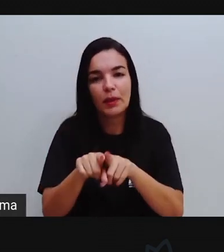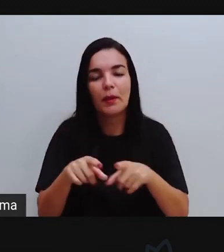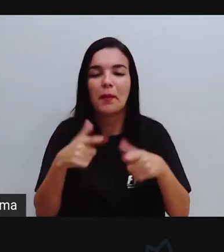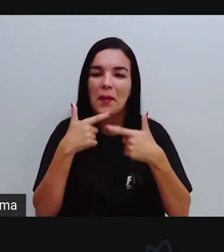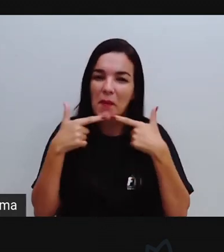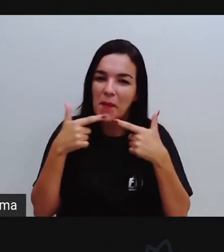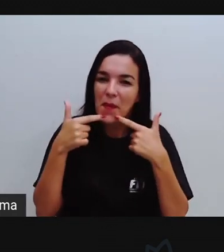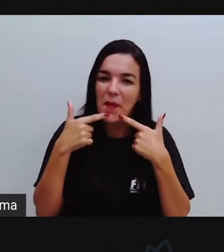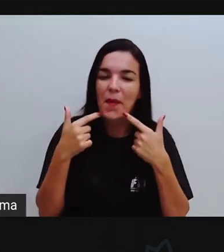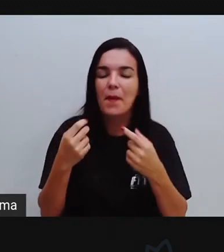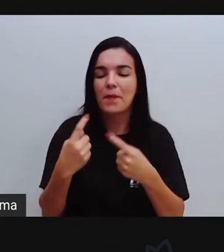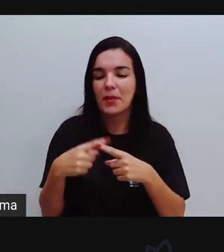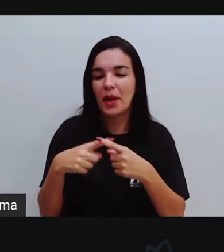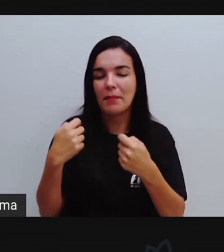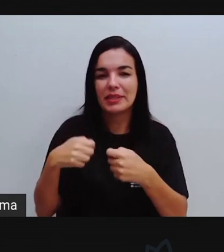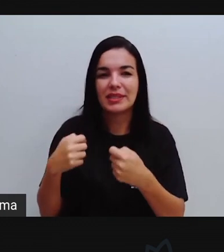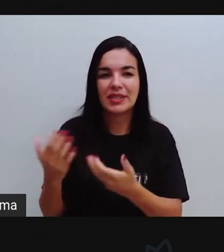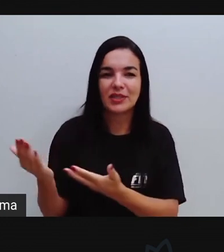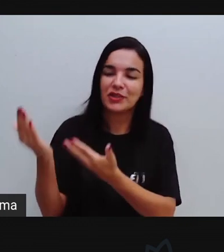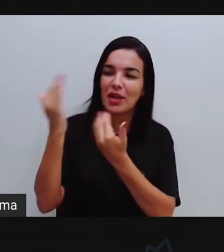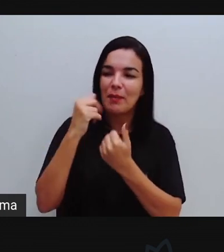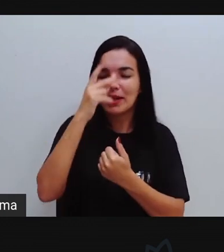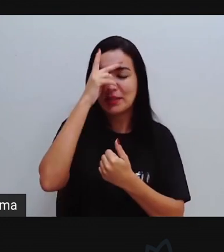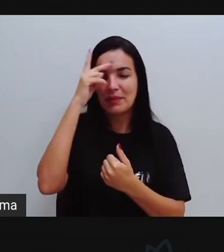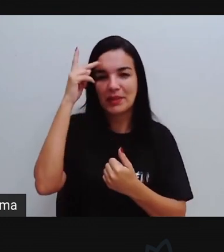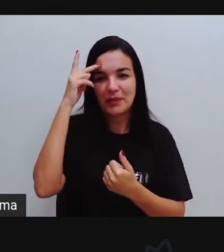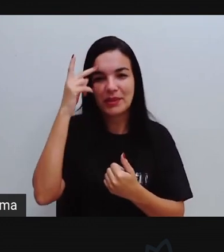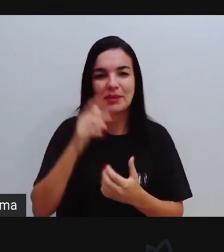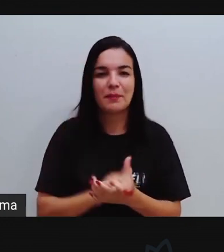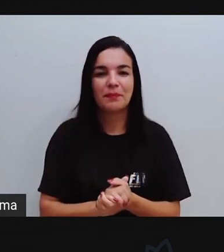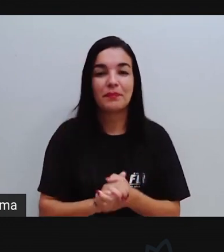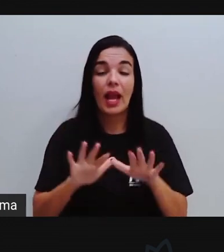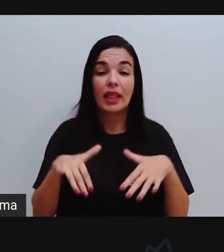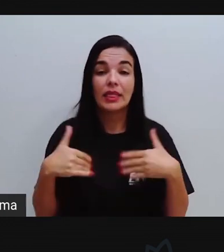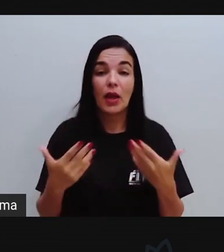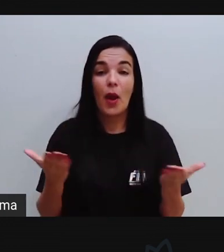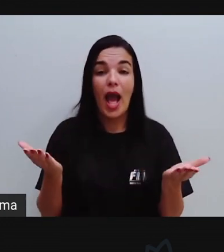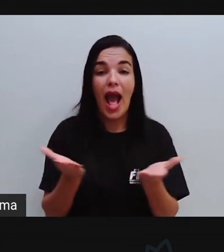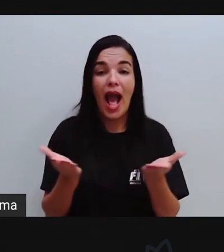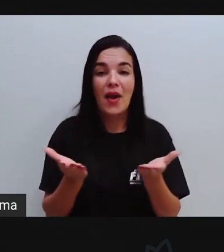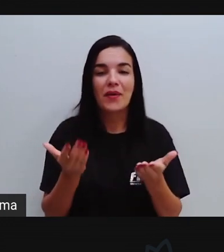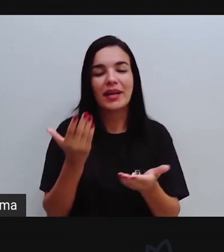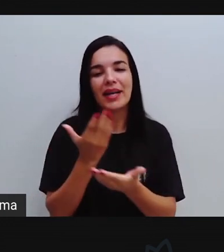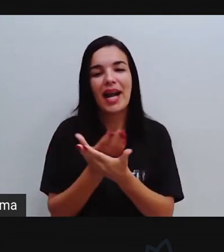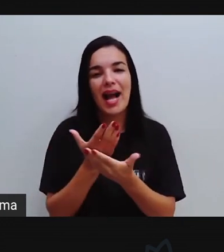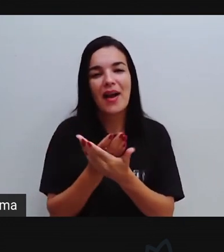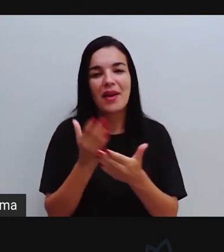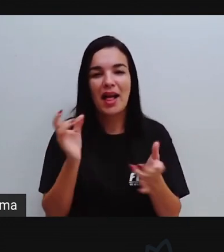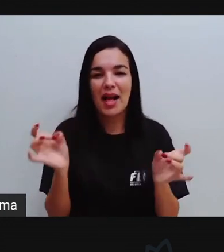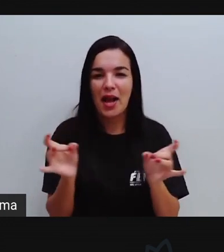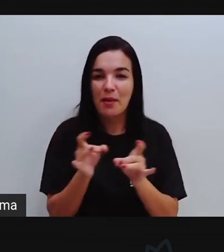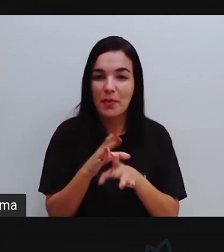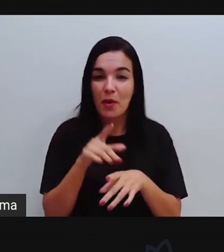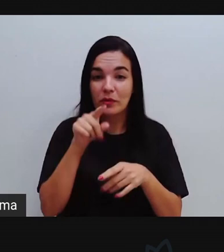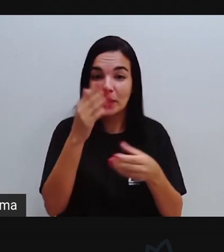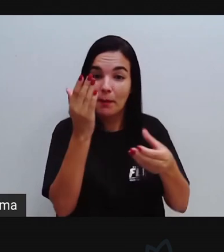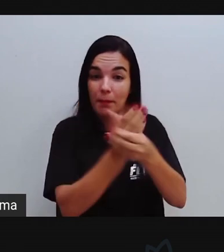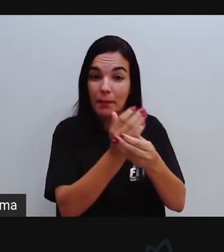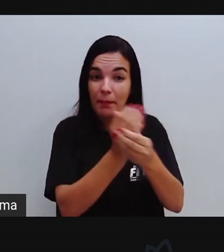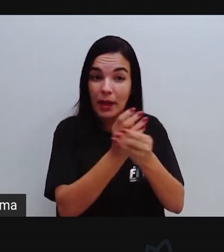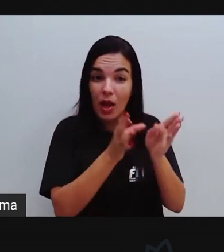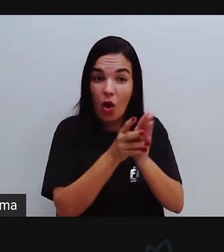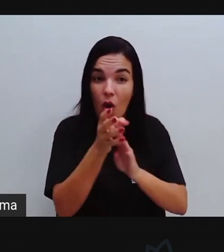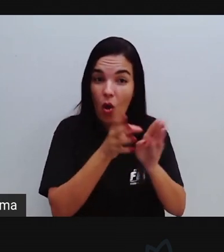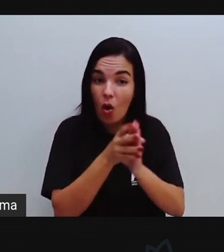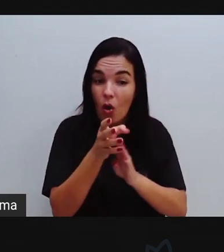os seus consumidores, certo? Bom, gente, a nossa aula vai ficando por aqui. Pegue lá o seu percurso pedagógico, leia direitinho as